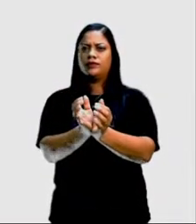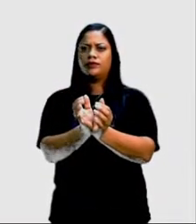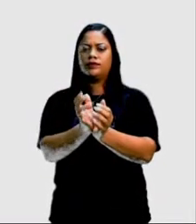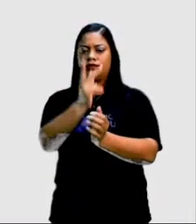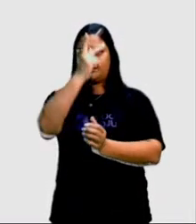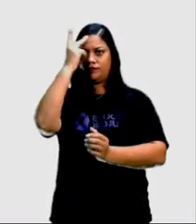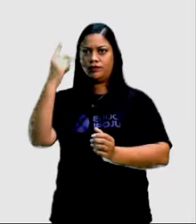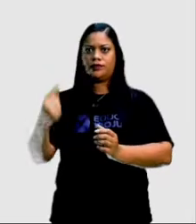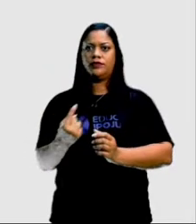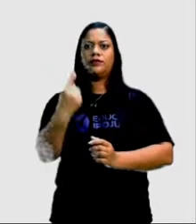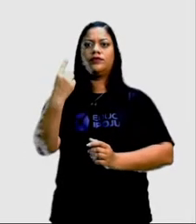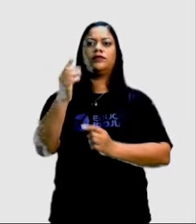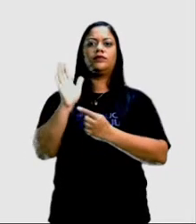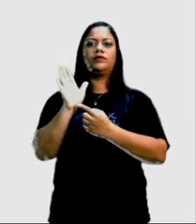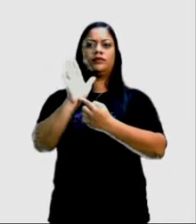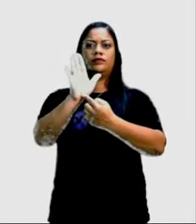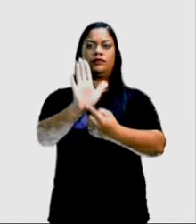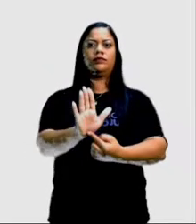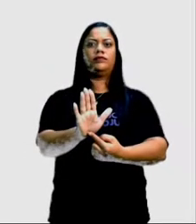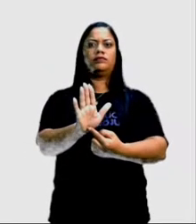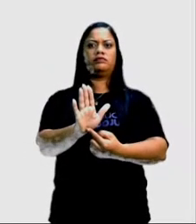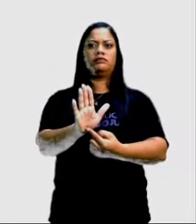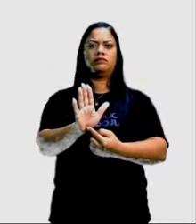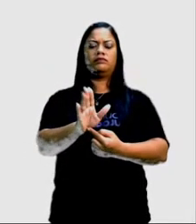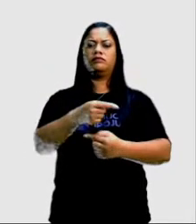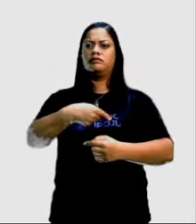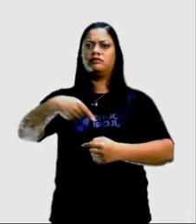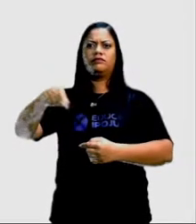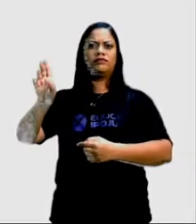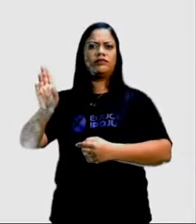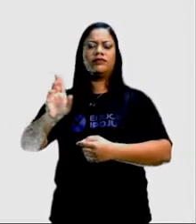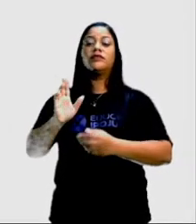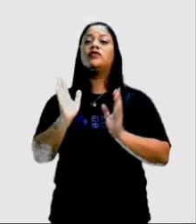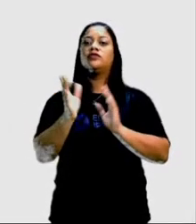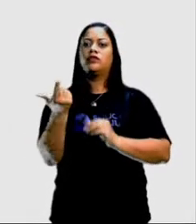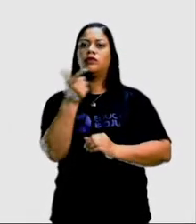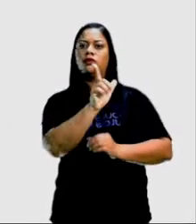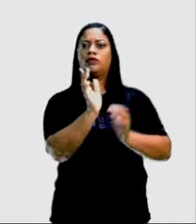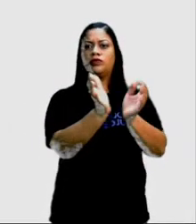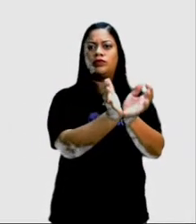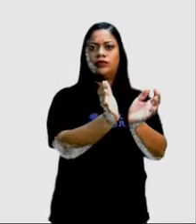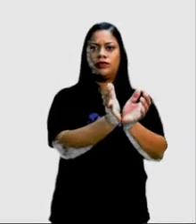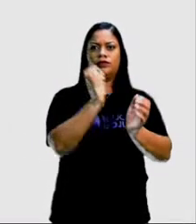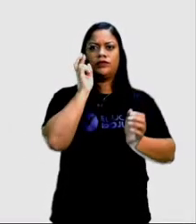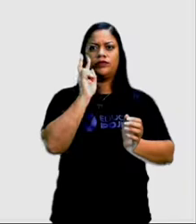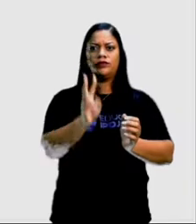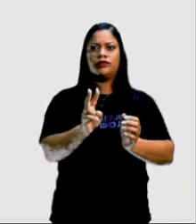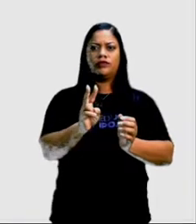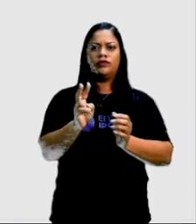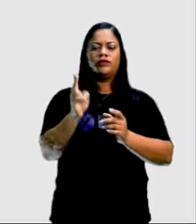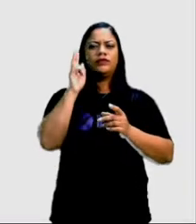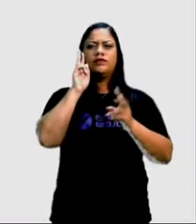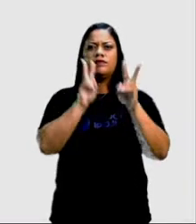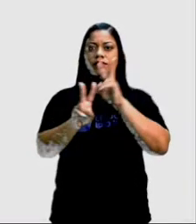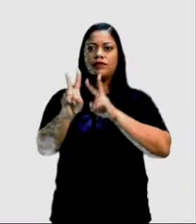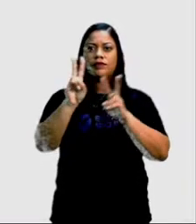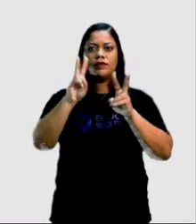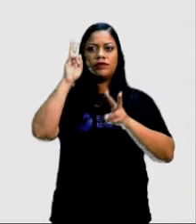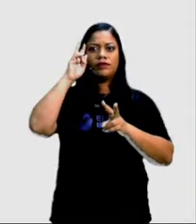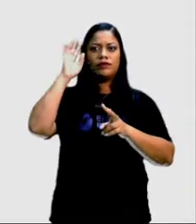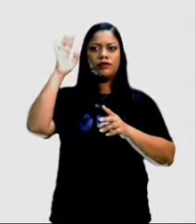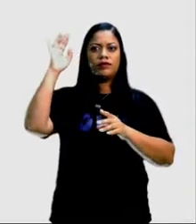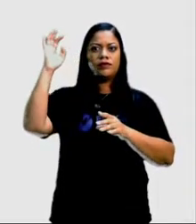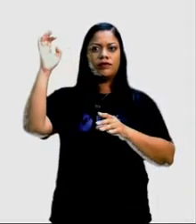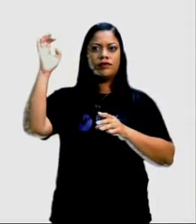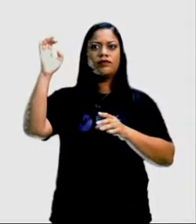seu representante indo embora. Já o outro grupo, que veja aí os balões, observe que cada